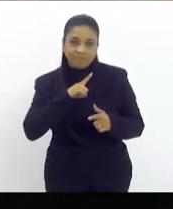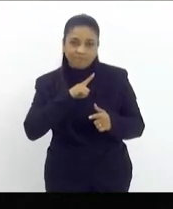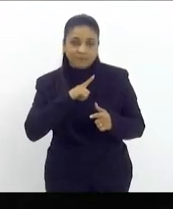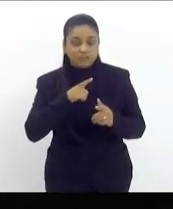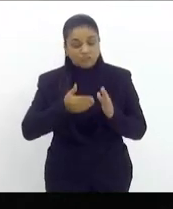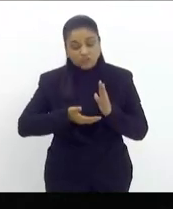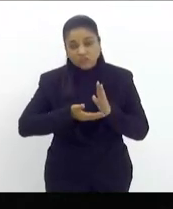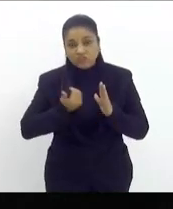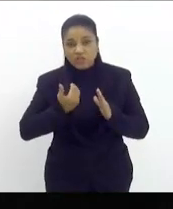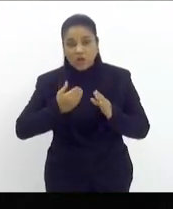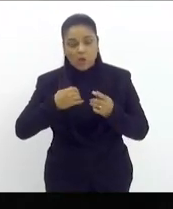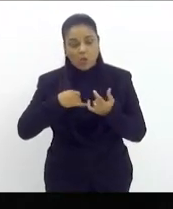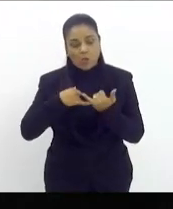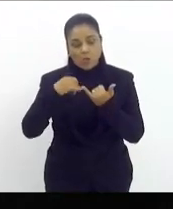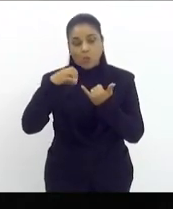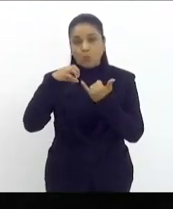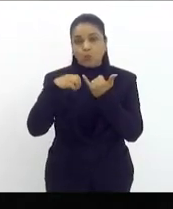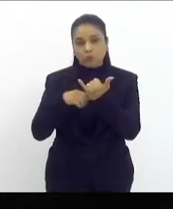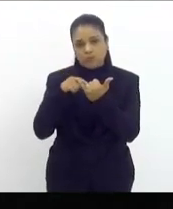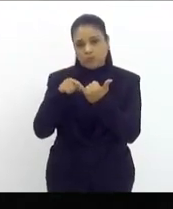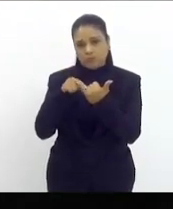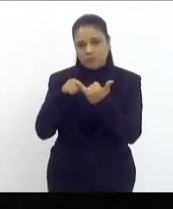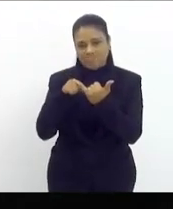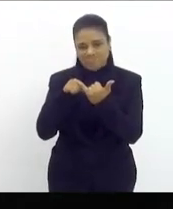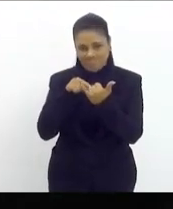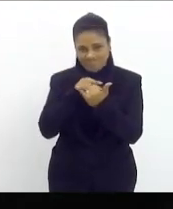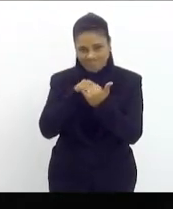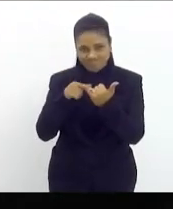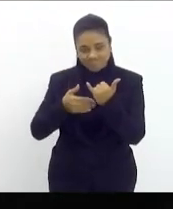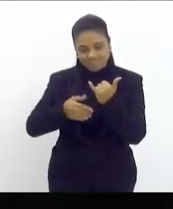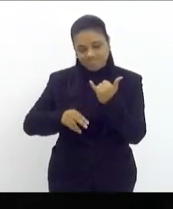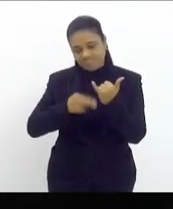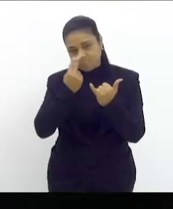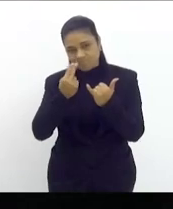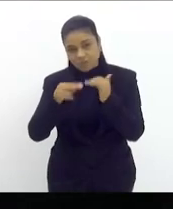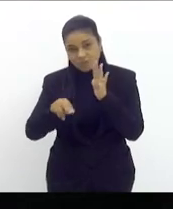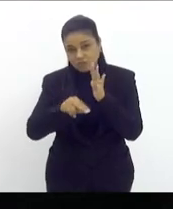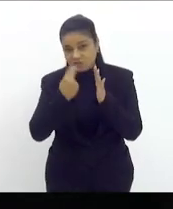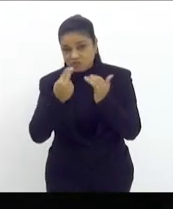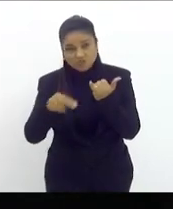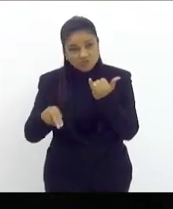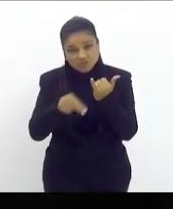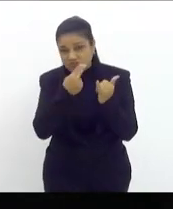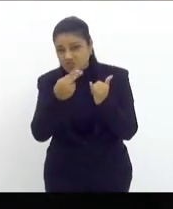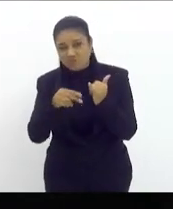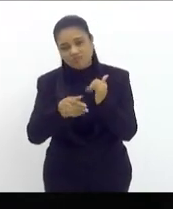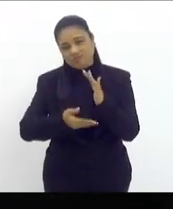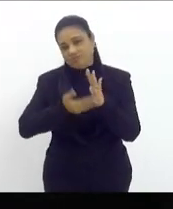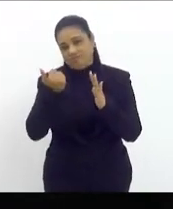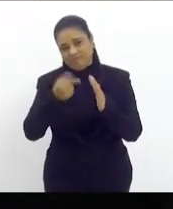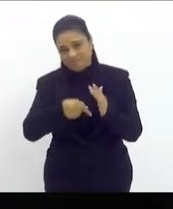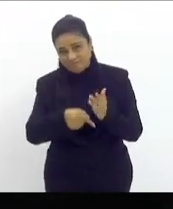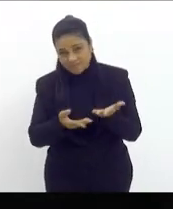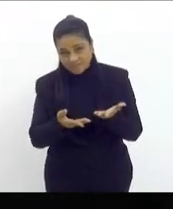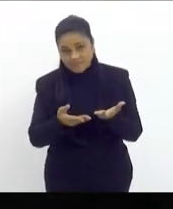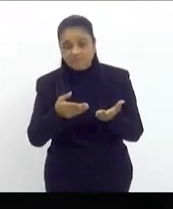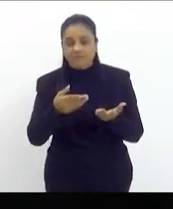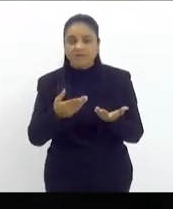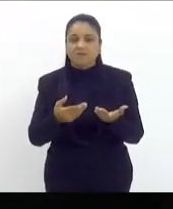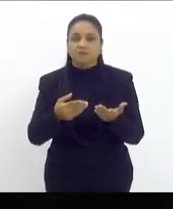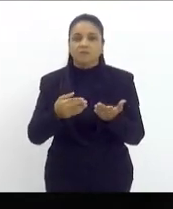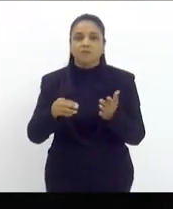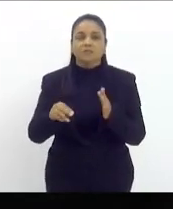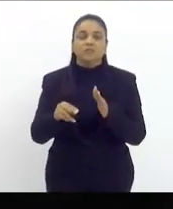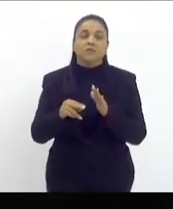o útero o útero diante dessa forma tão invasiva. Então, um método contraceptivo chamado